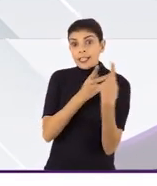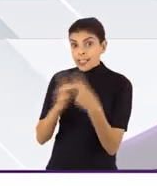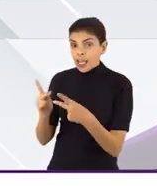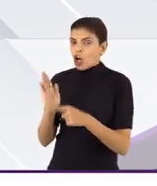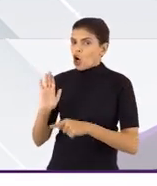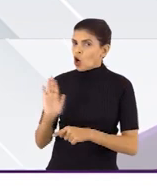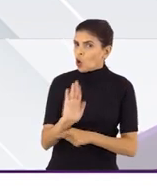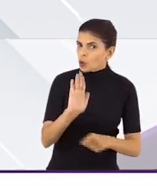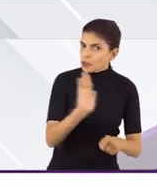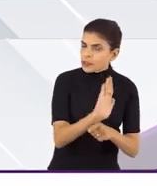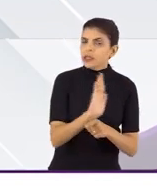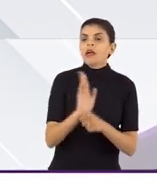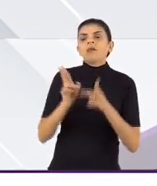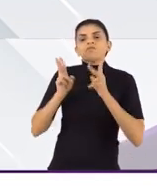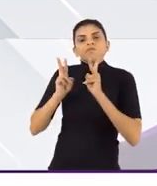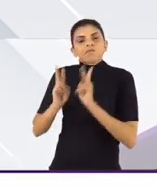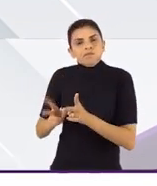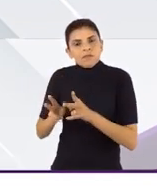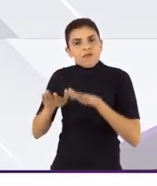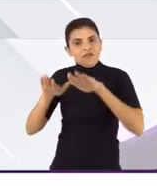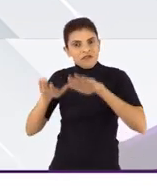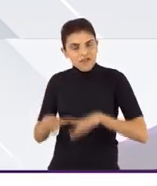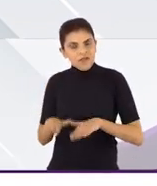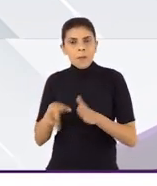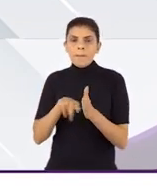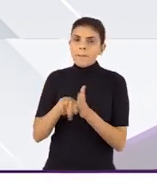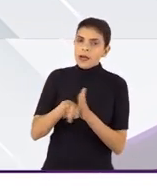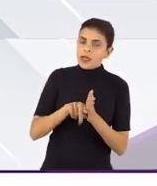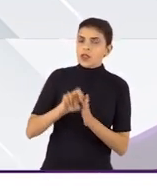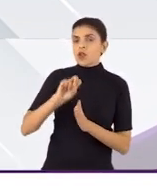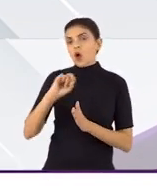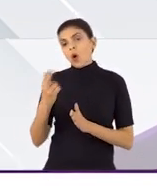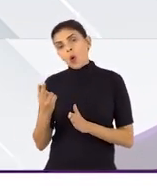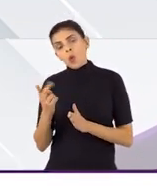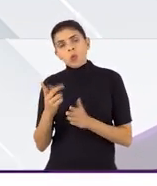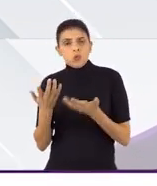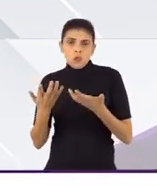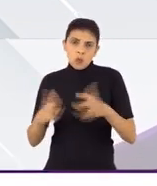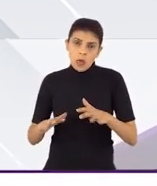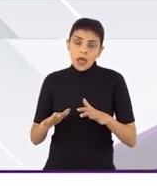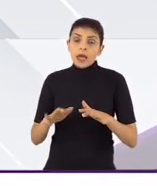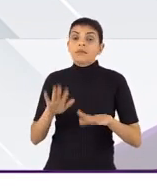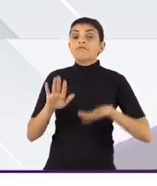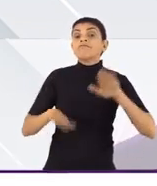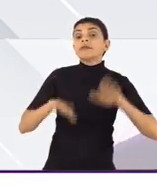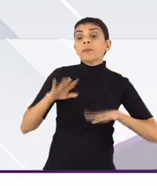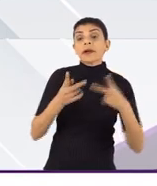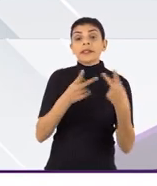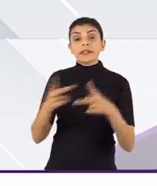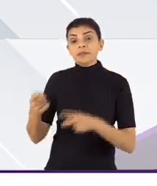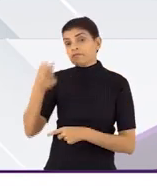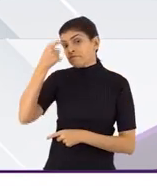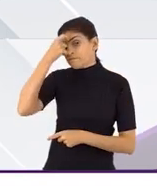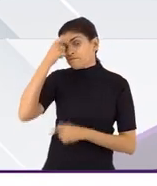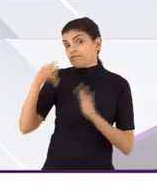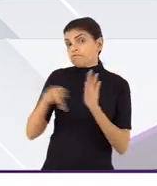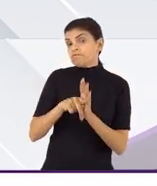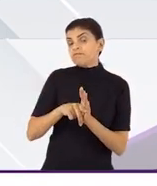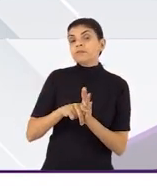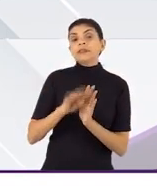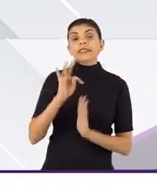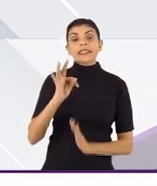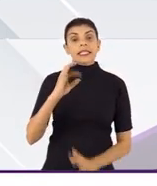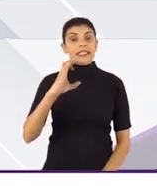contribuir e permanecer ou não na pesquisa, por intermédio da manifestação